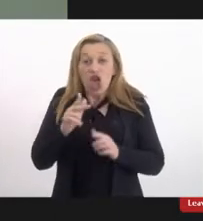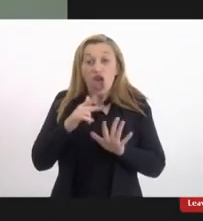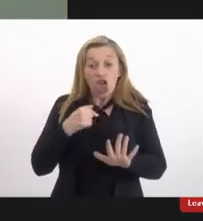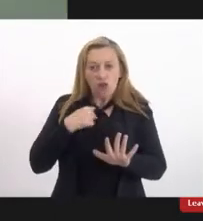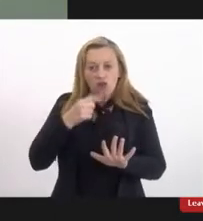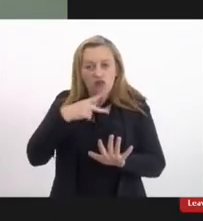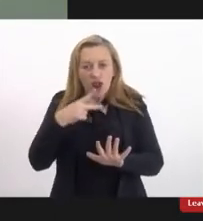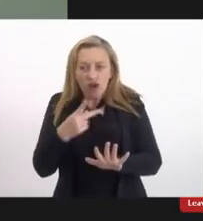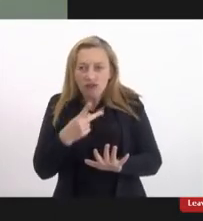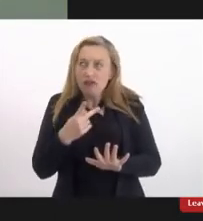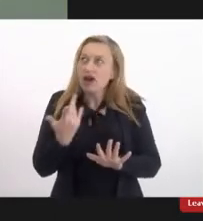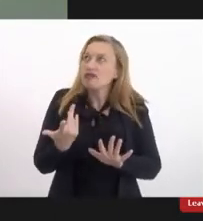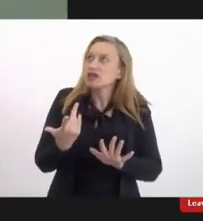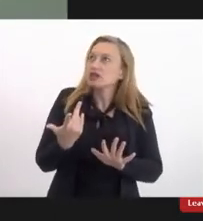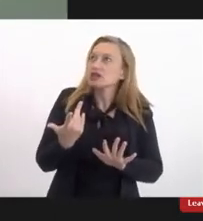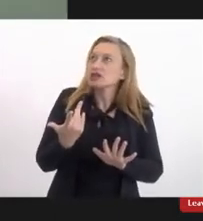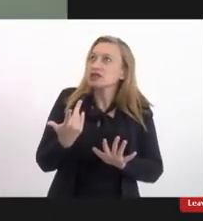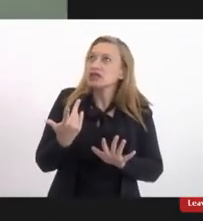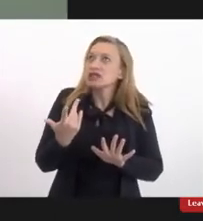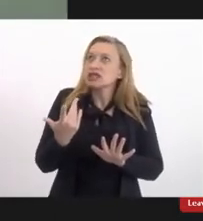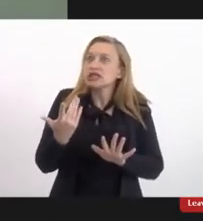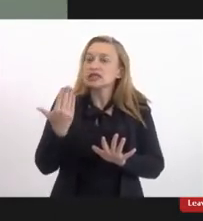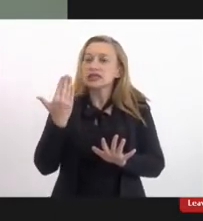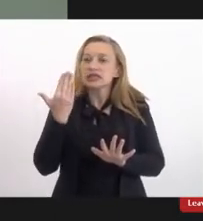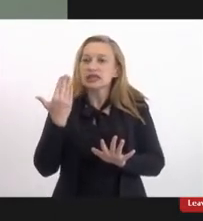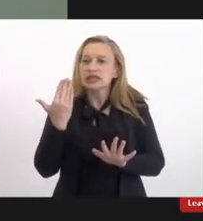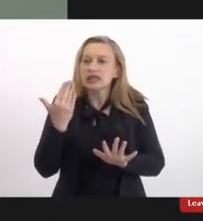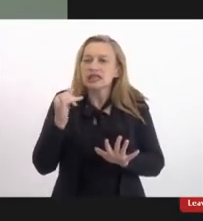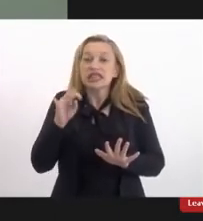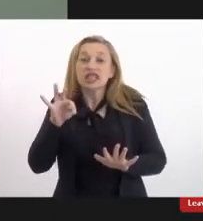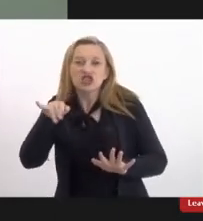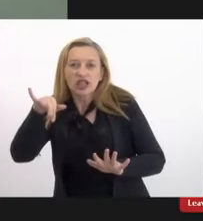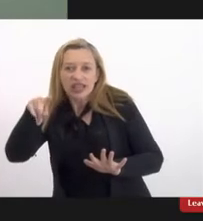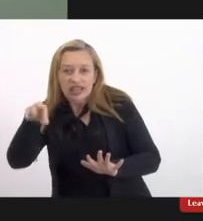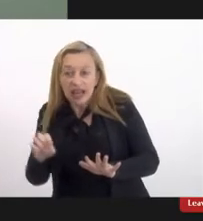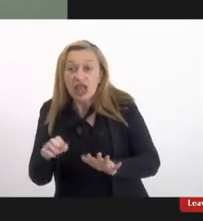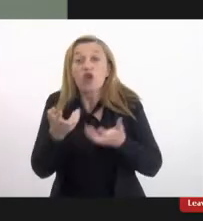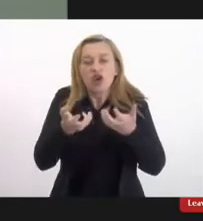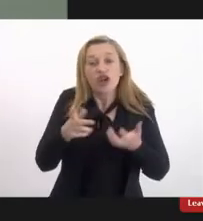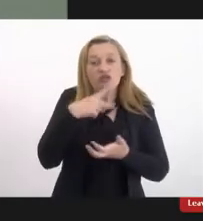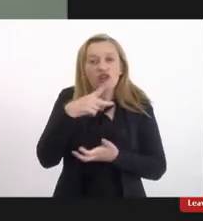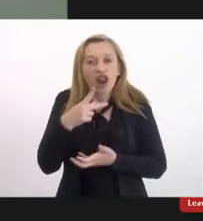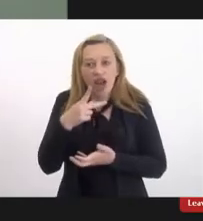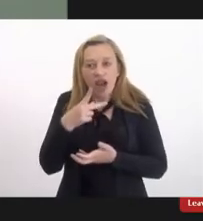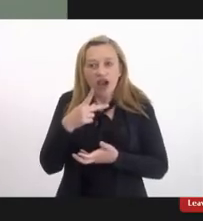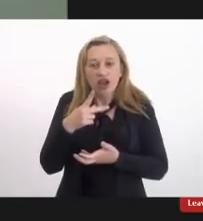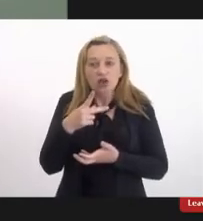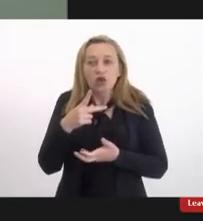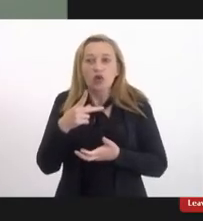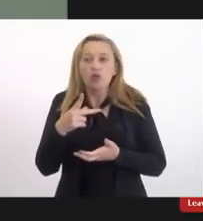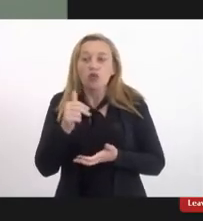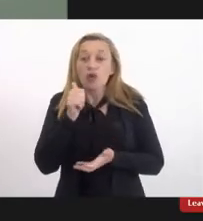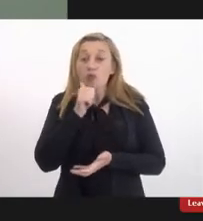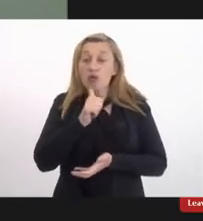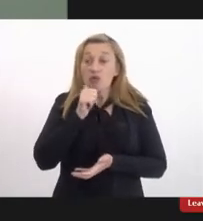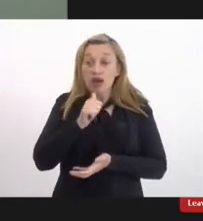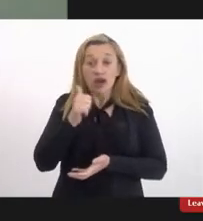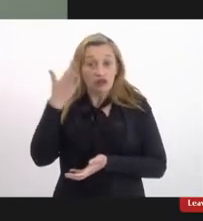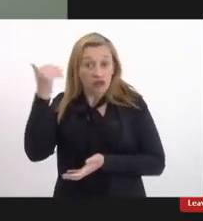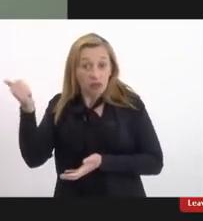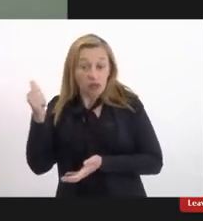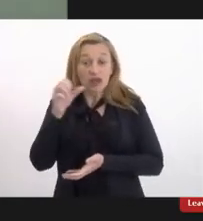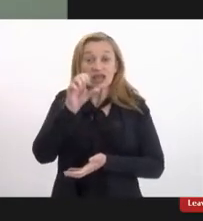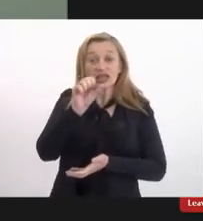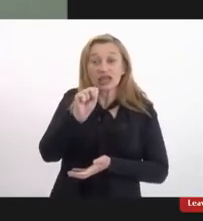fala na perspectiva da interseccionalidade e eu quero citar aqui de cara uma escritora estadunidense, a Sunara